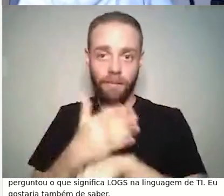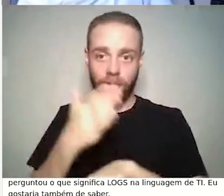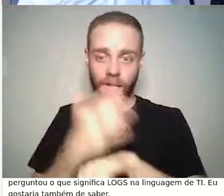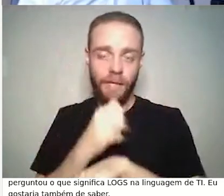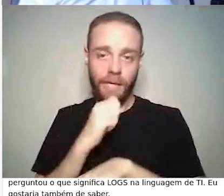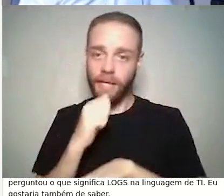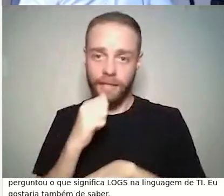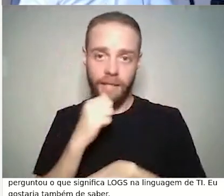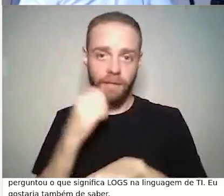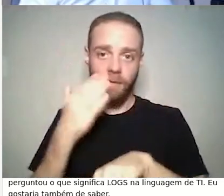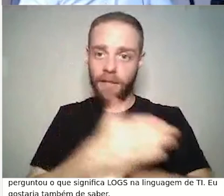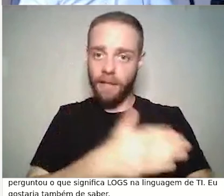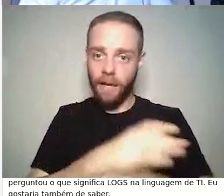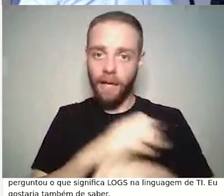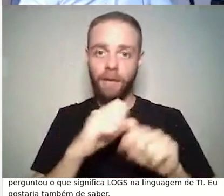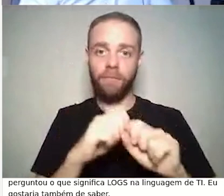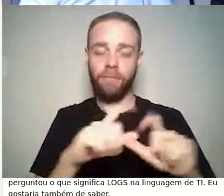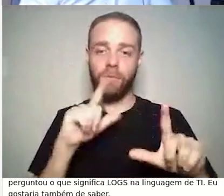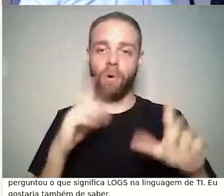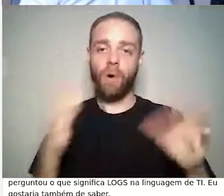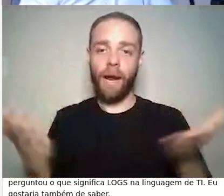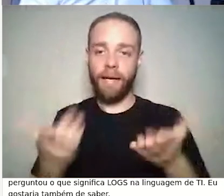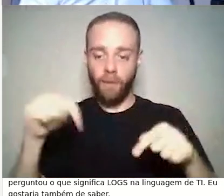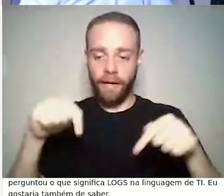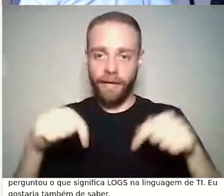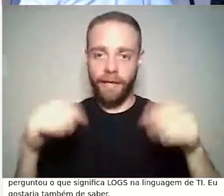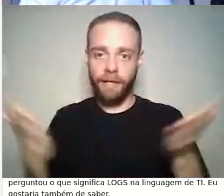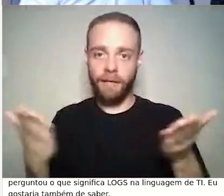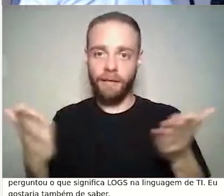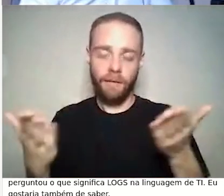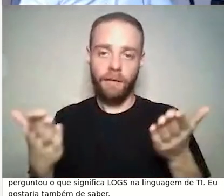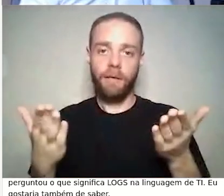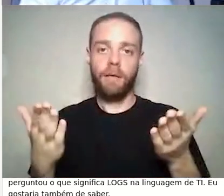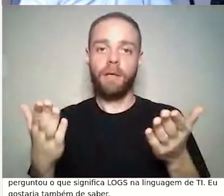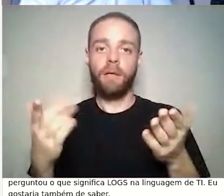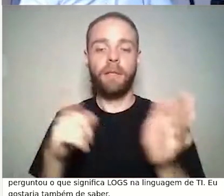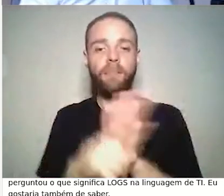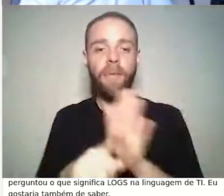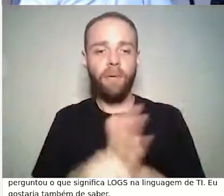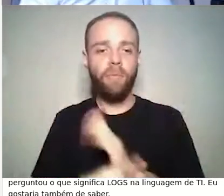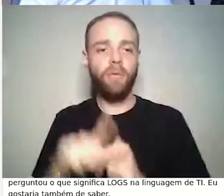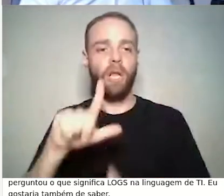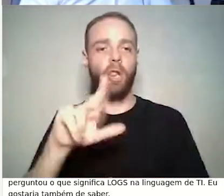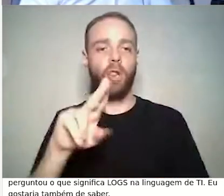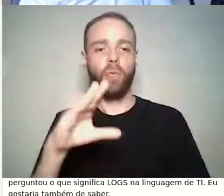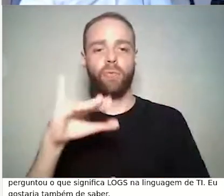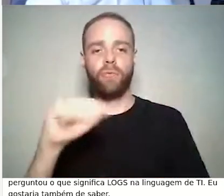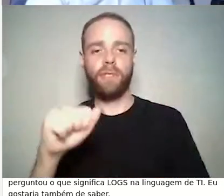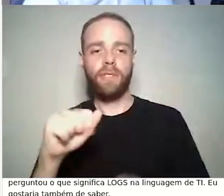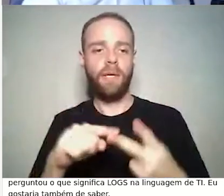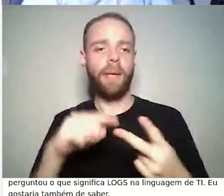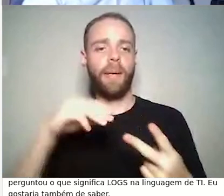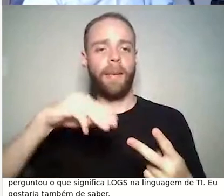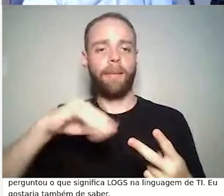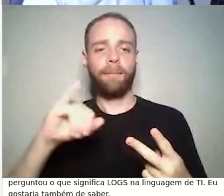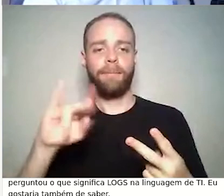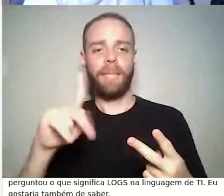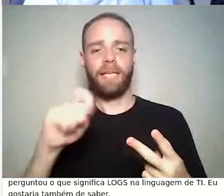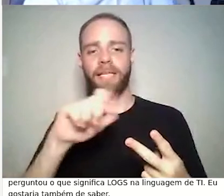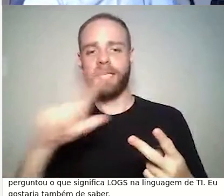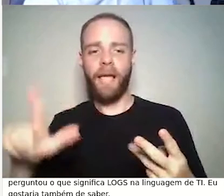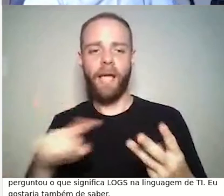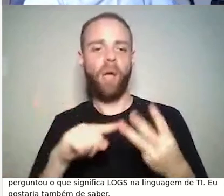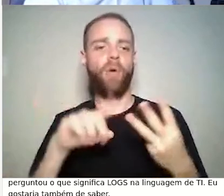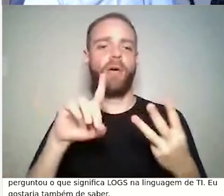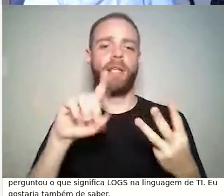na sala e podem entrar, tem algumas perguntas aqui, a professora Lúcia, o professor Miguel, o próprio Danilo, estão lá na